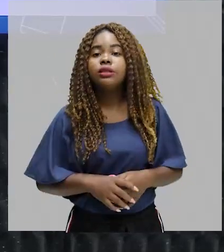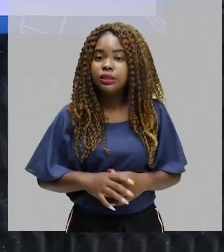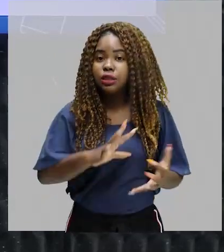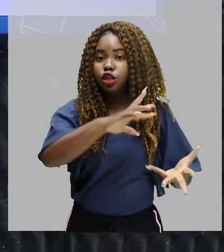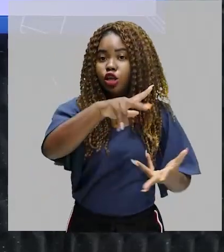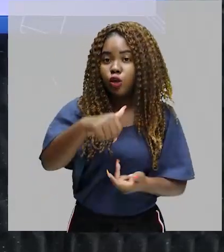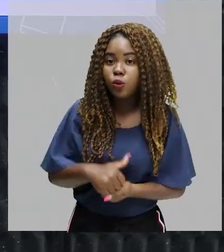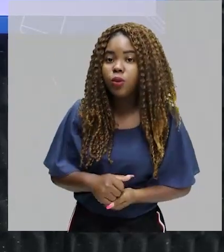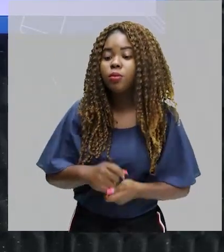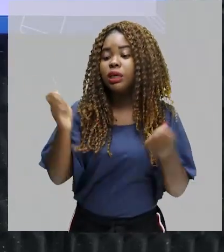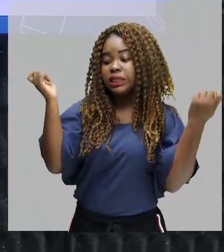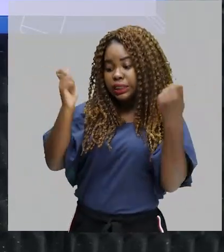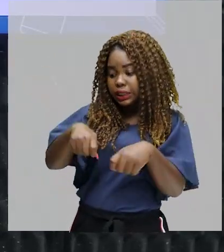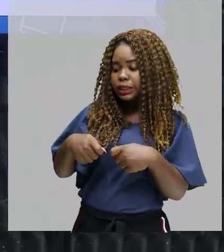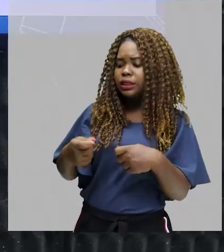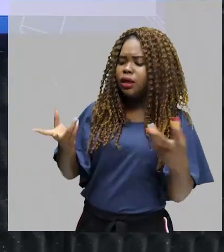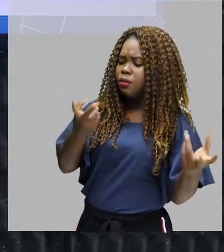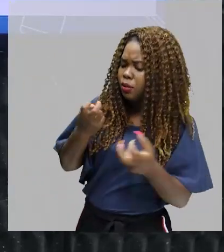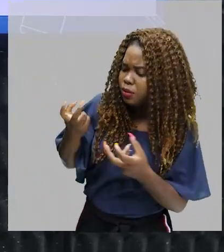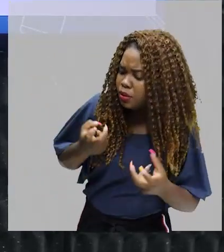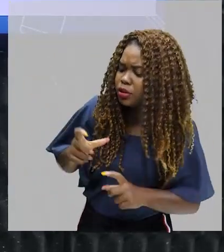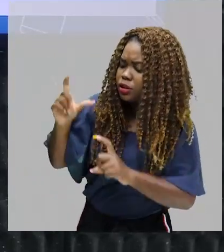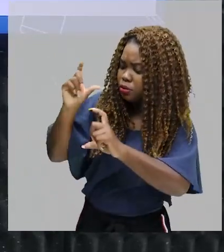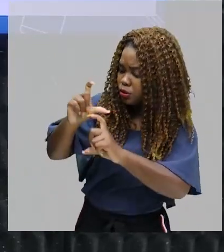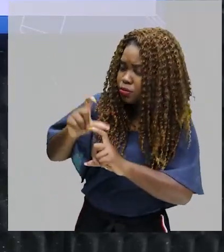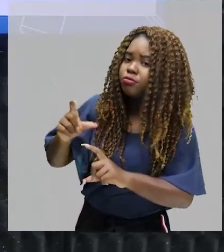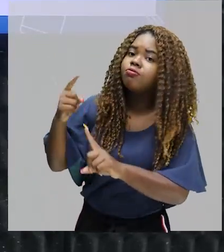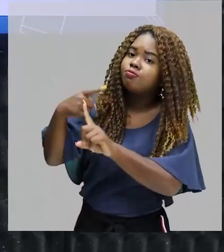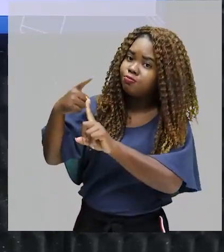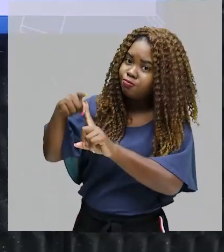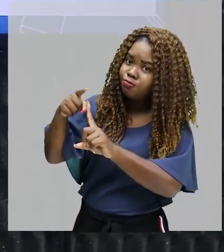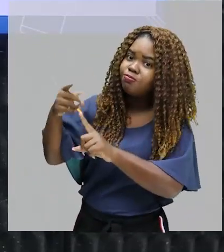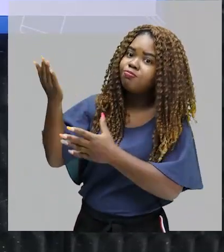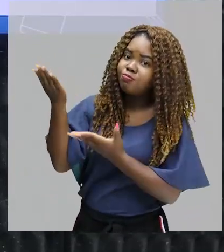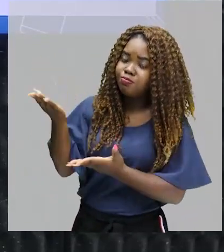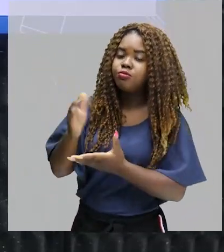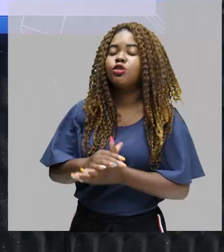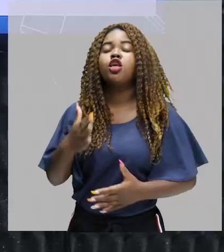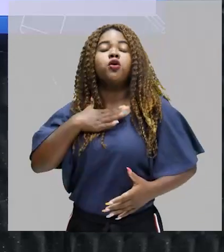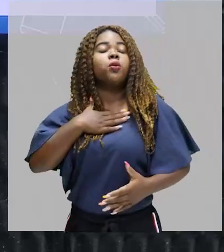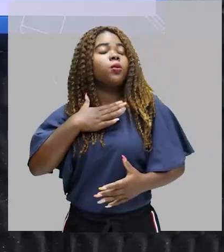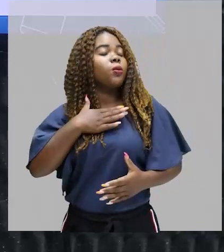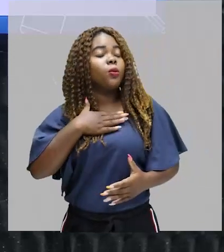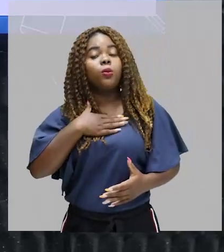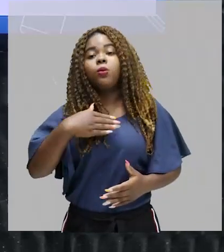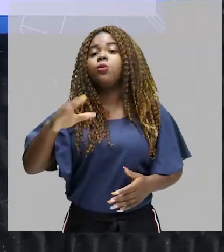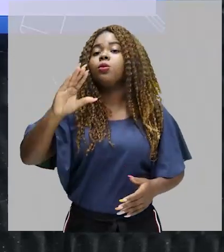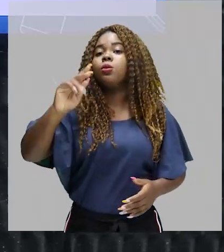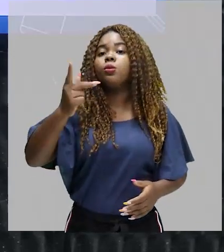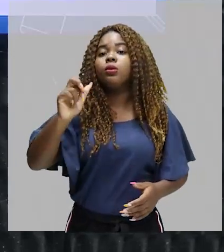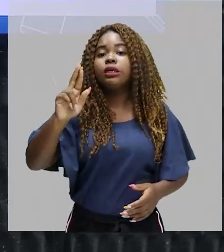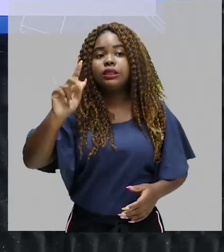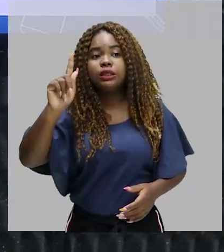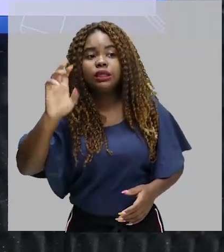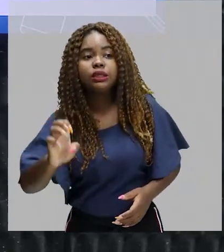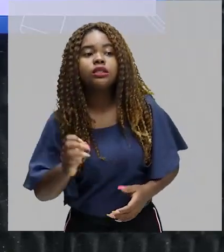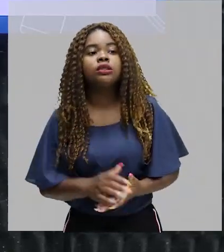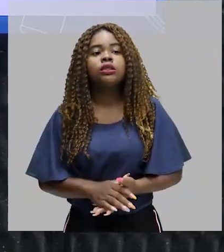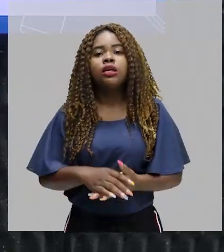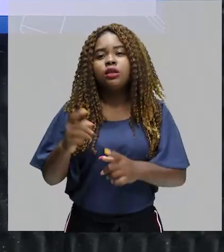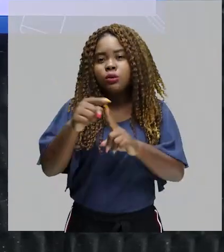interpretar a charge. Eu, particularmente, gosto muito da charge. uma maneira de criticar, uma maneira bem